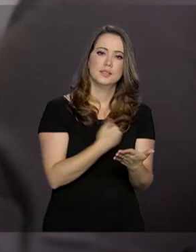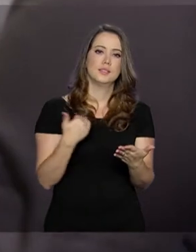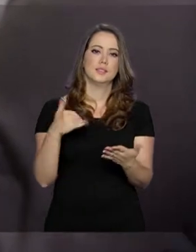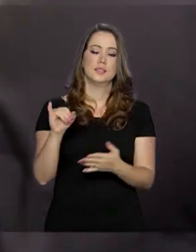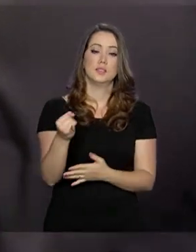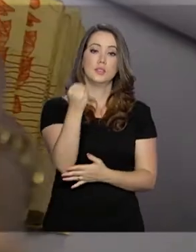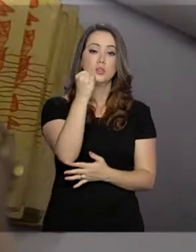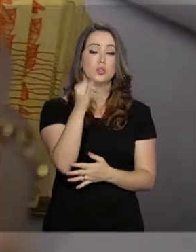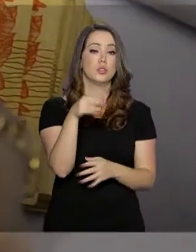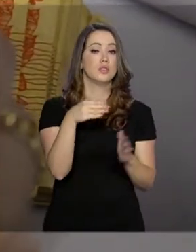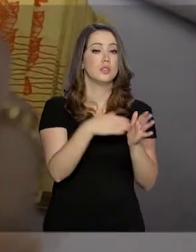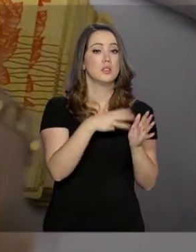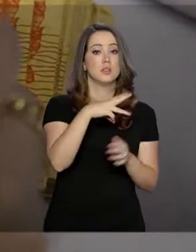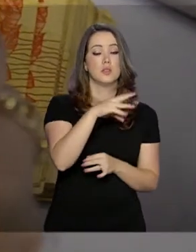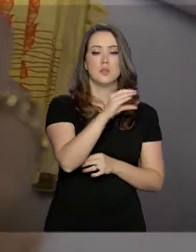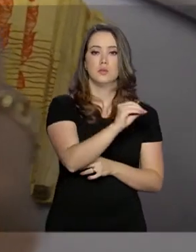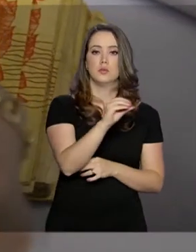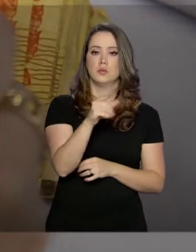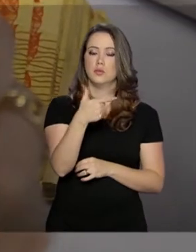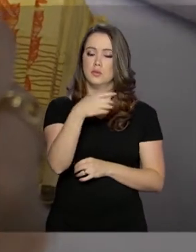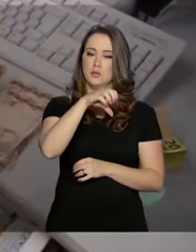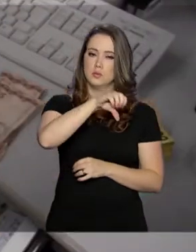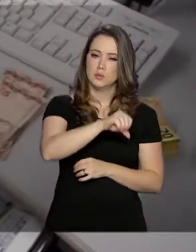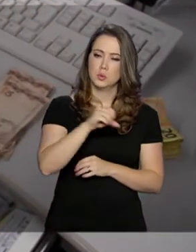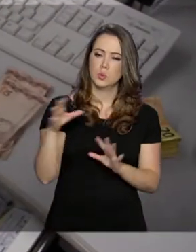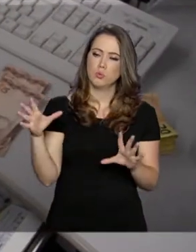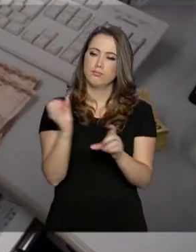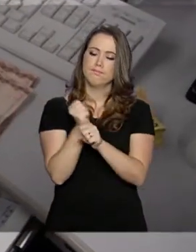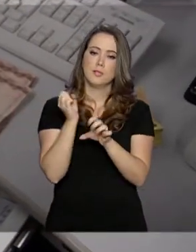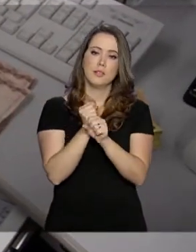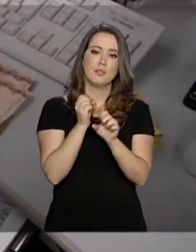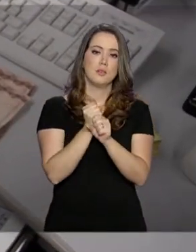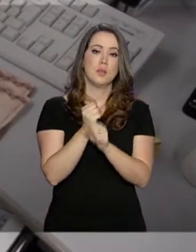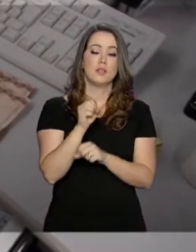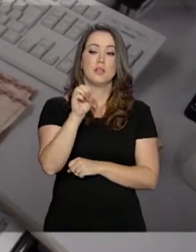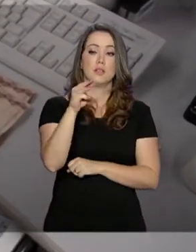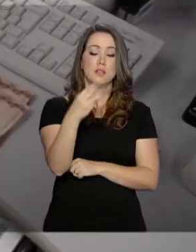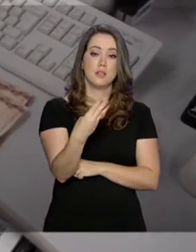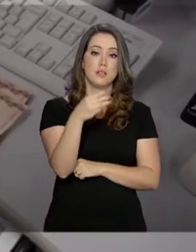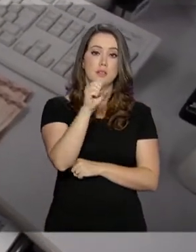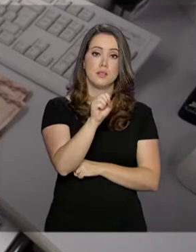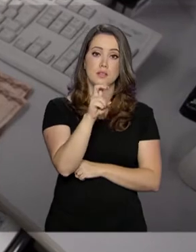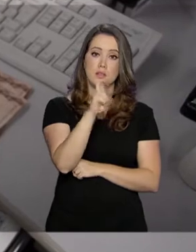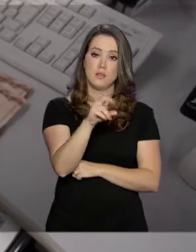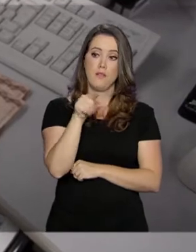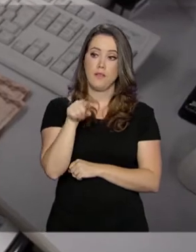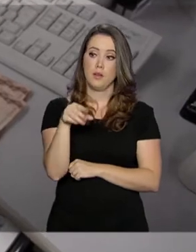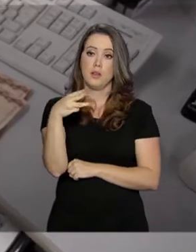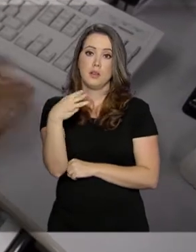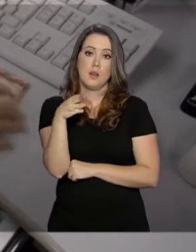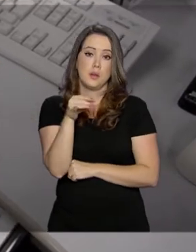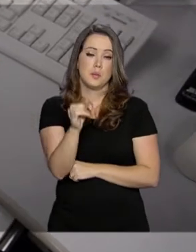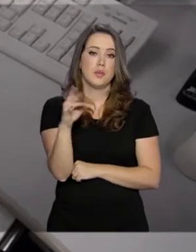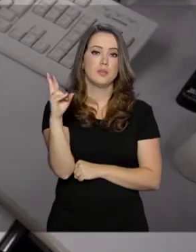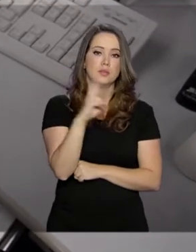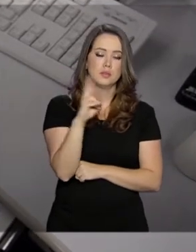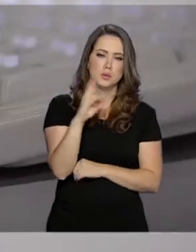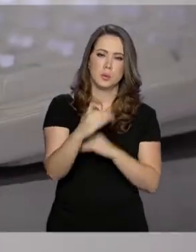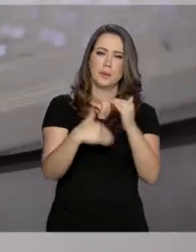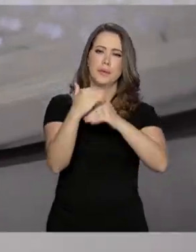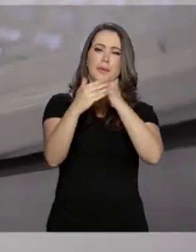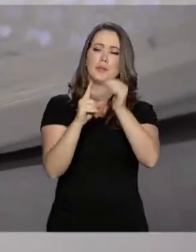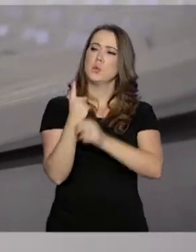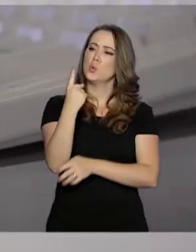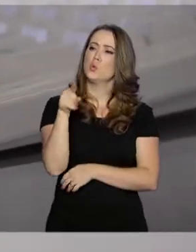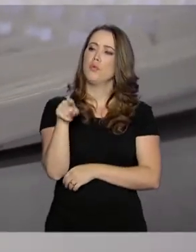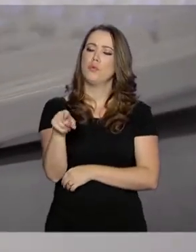março de 2019 somaram R$ 385,3 bilhões, com crescimento real de